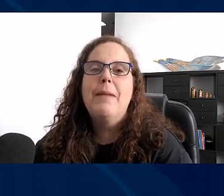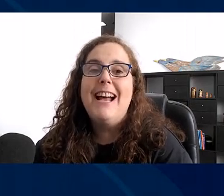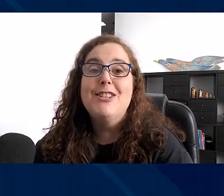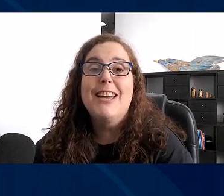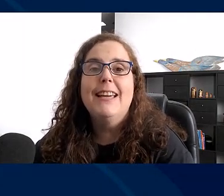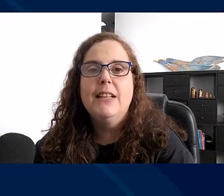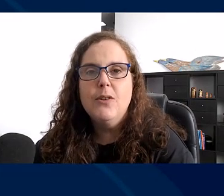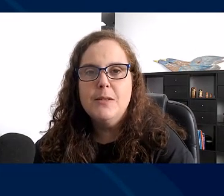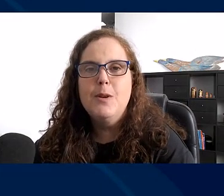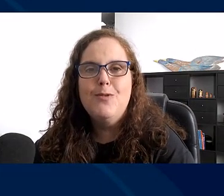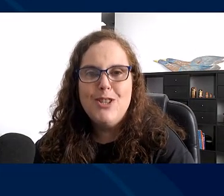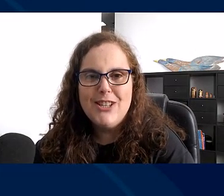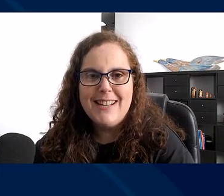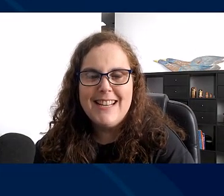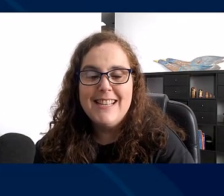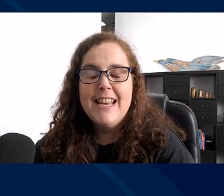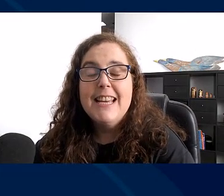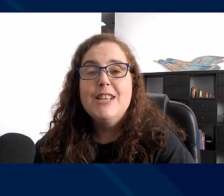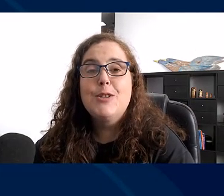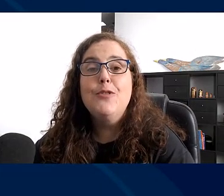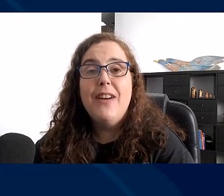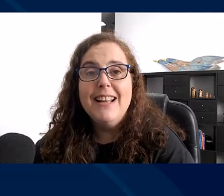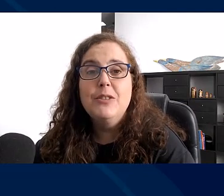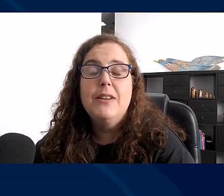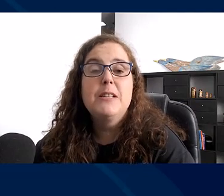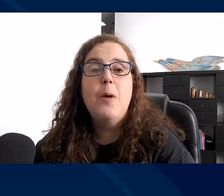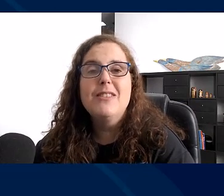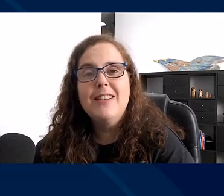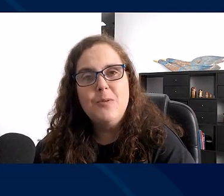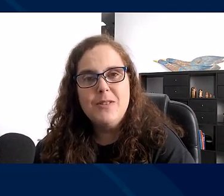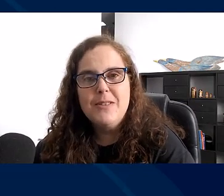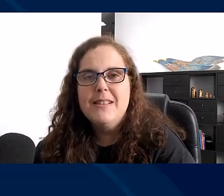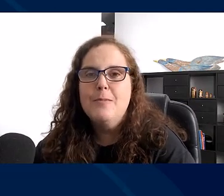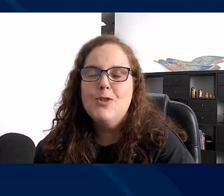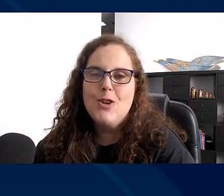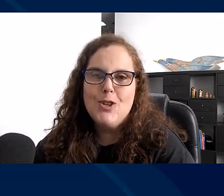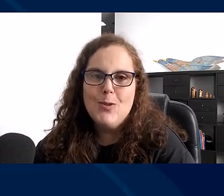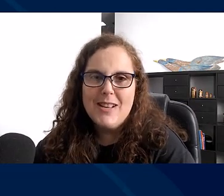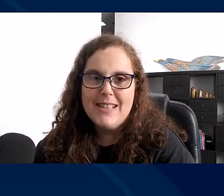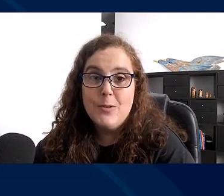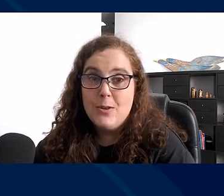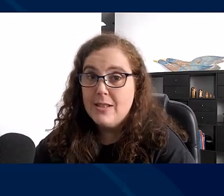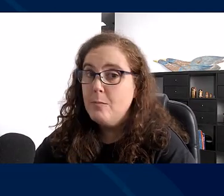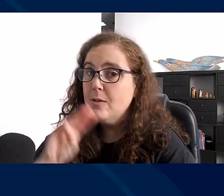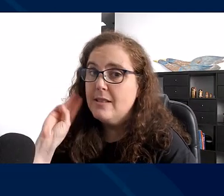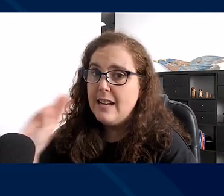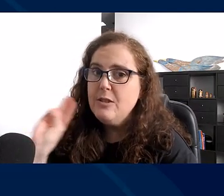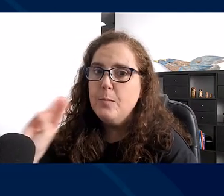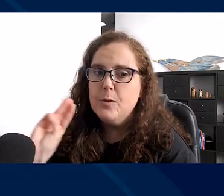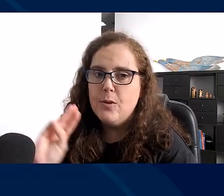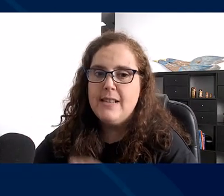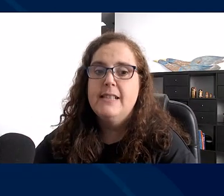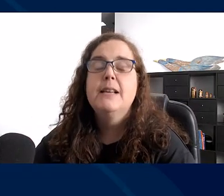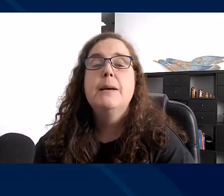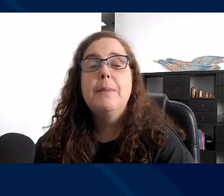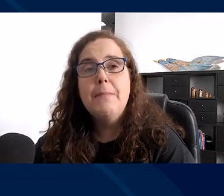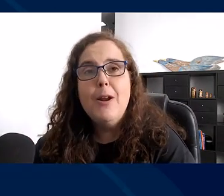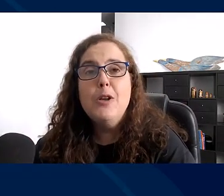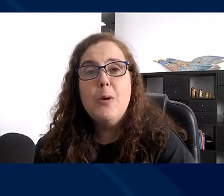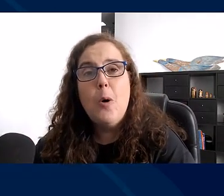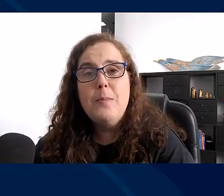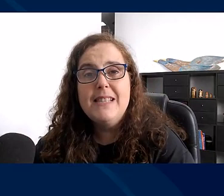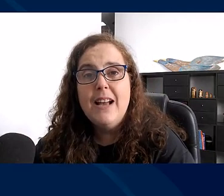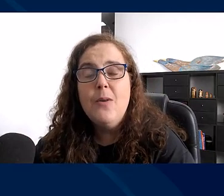a sua prática em 2023 estou falando das pós-graduações da Monsot Educação nós temos três opções